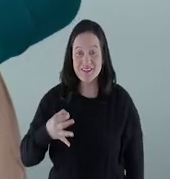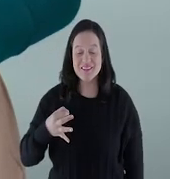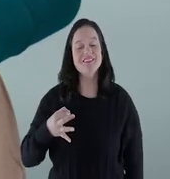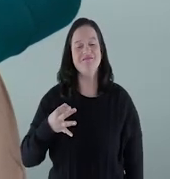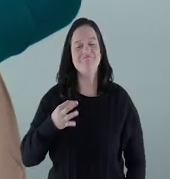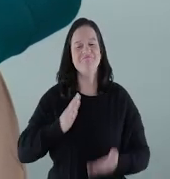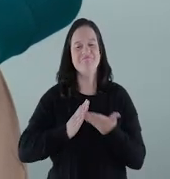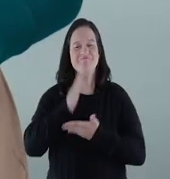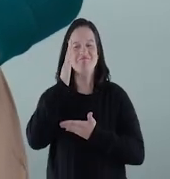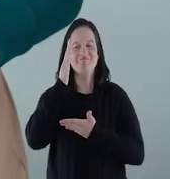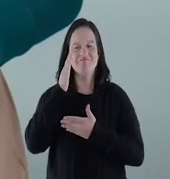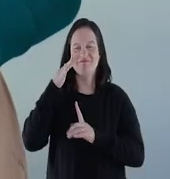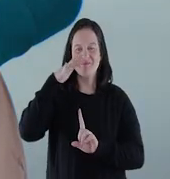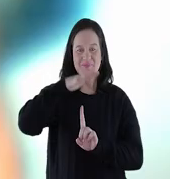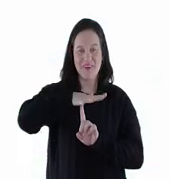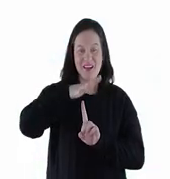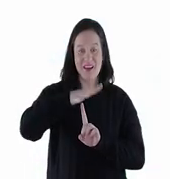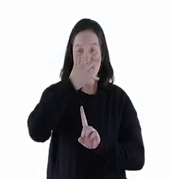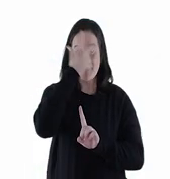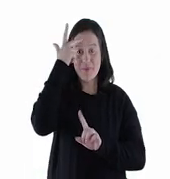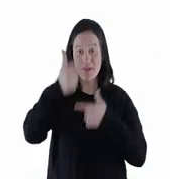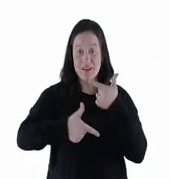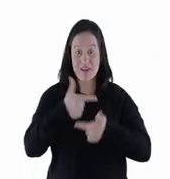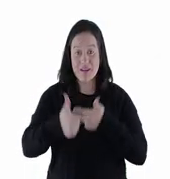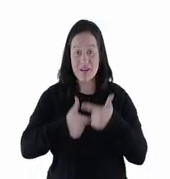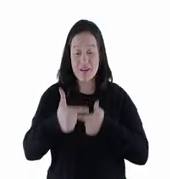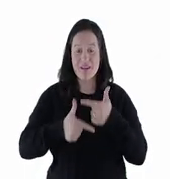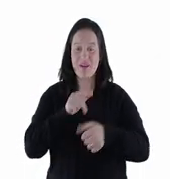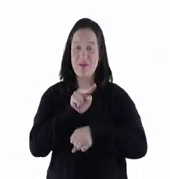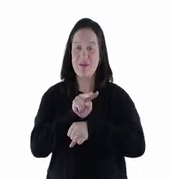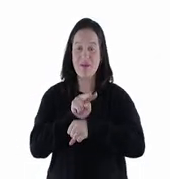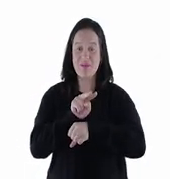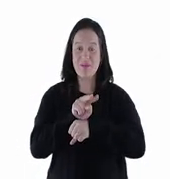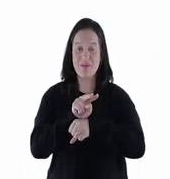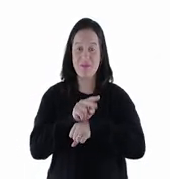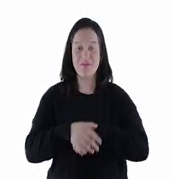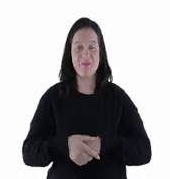conhece de verdade, aprova. Paraná. Terra de gente que trabalha e cuida.